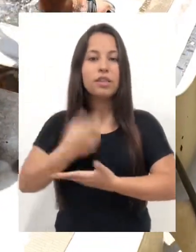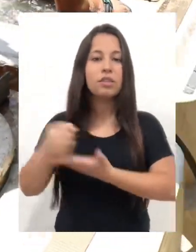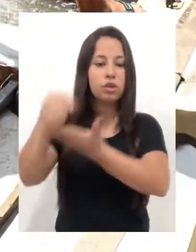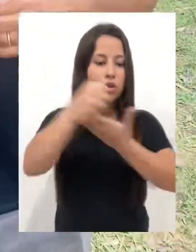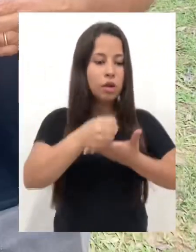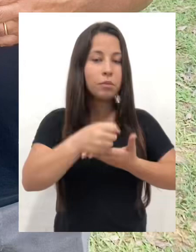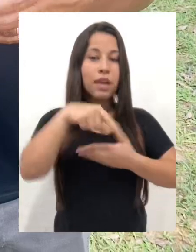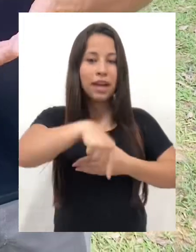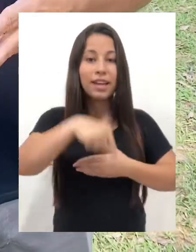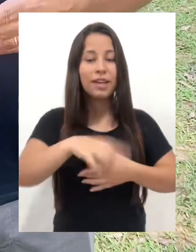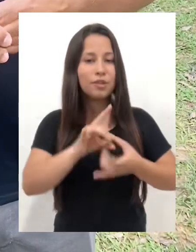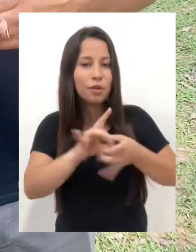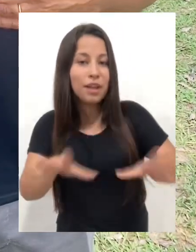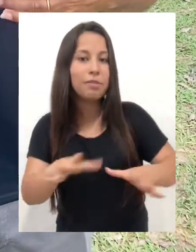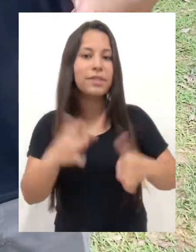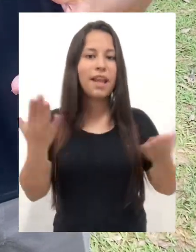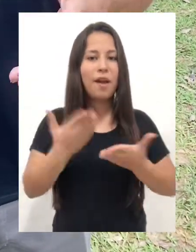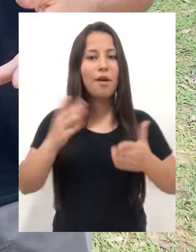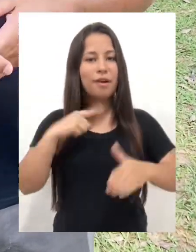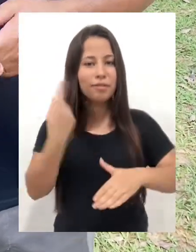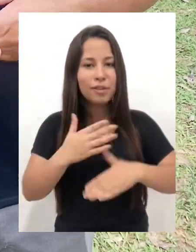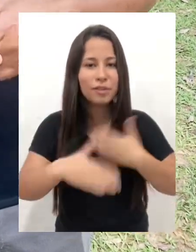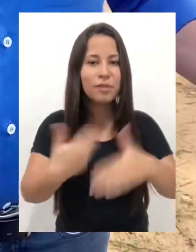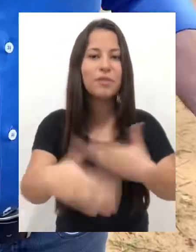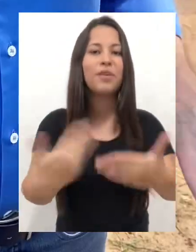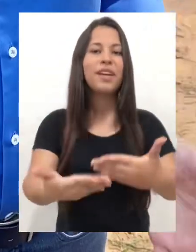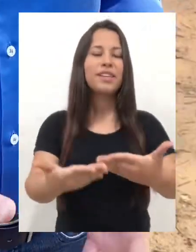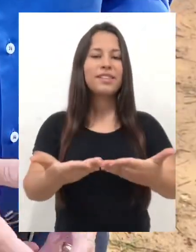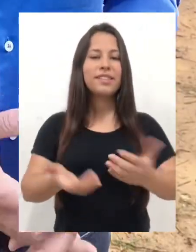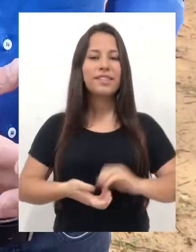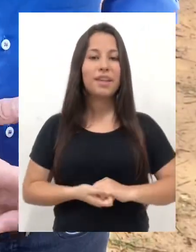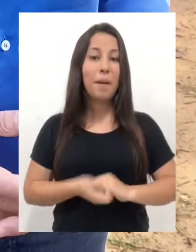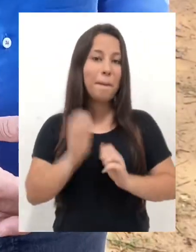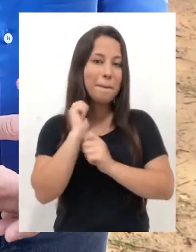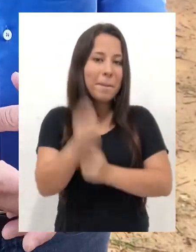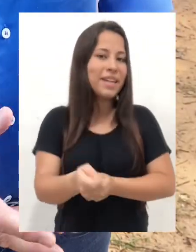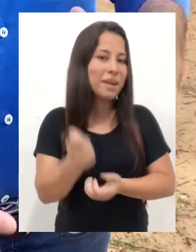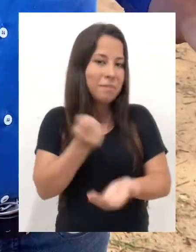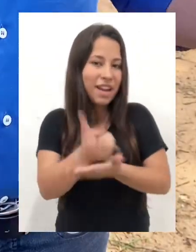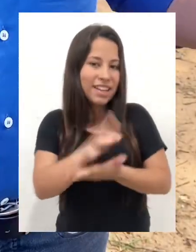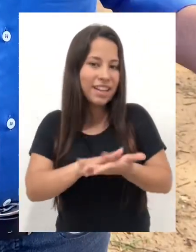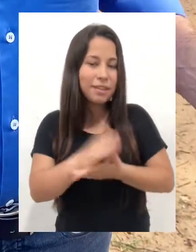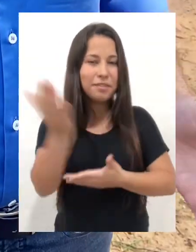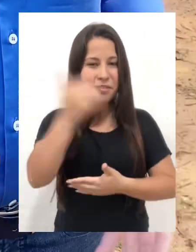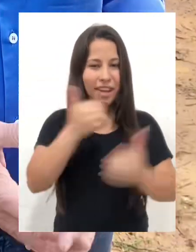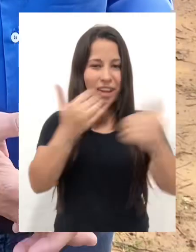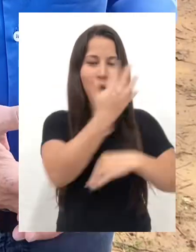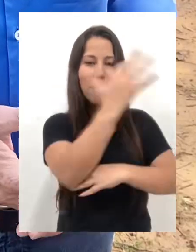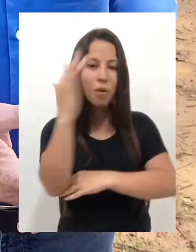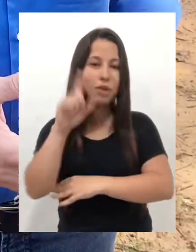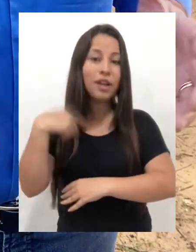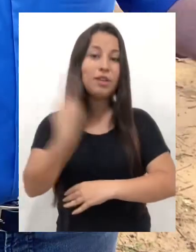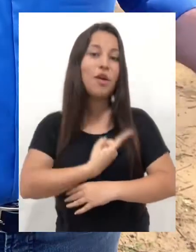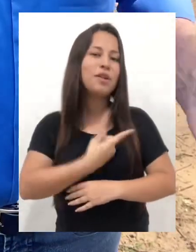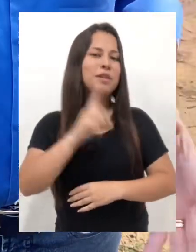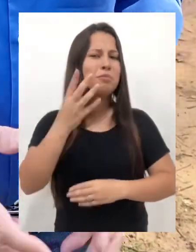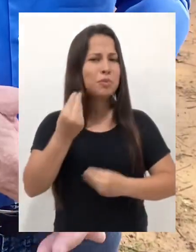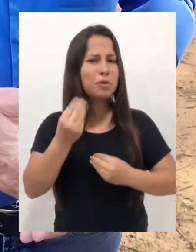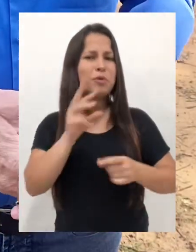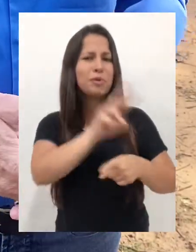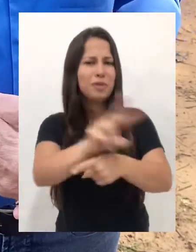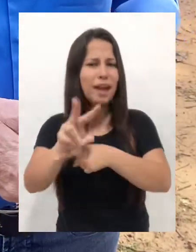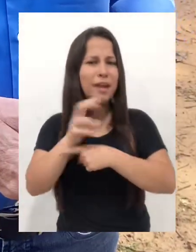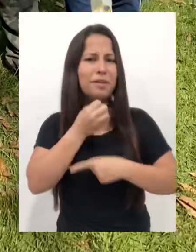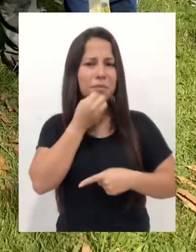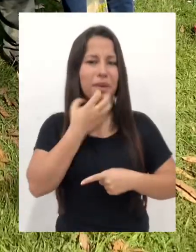sequência nesse peixe, é o peixe que não pague. Venha pro horto, porque o horto é nosso, está muito bem cuidado, traga sua família,